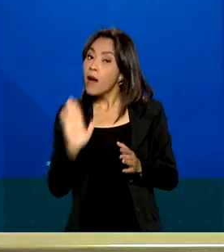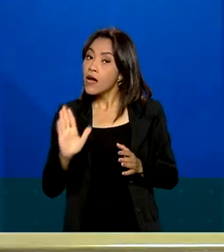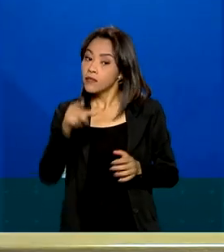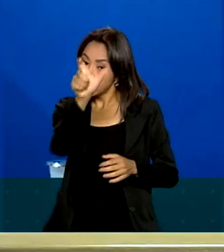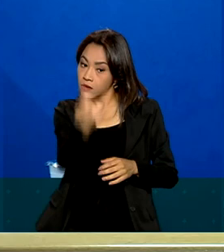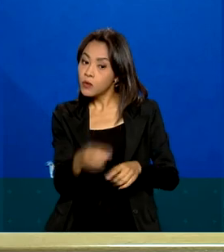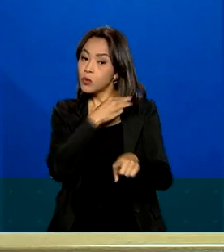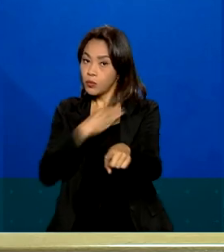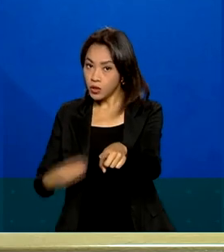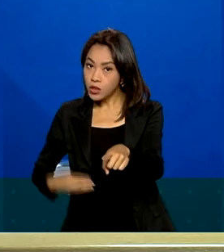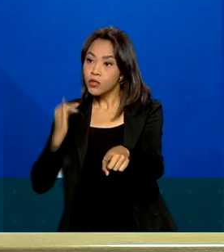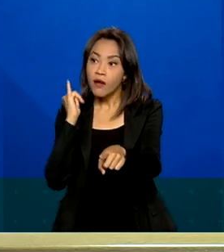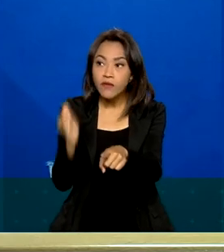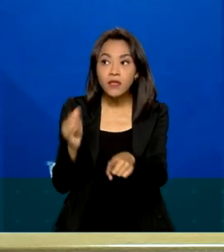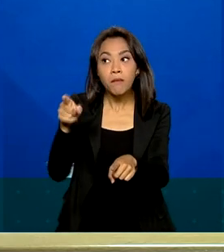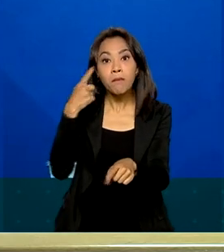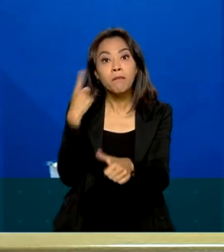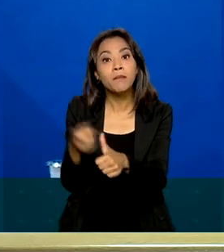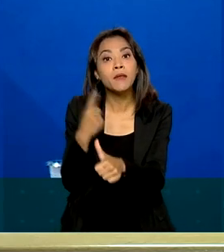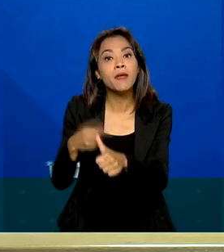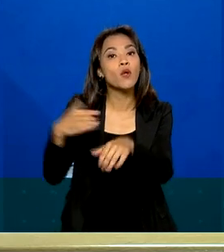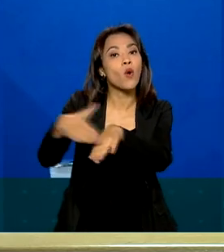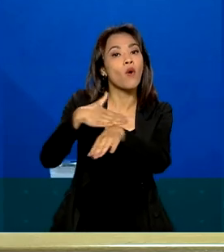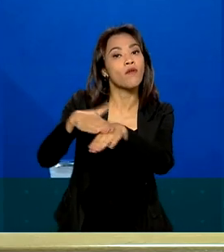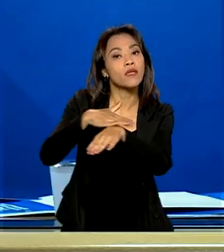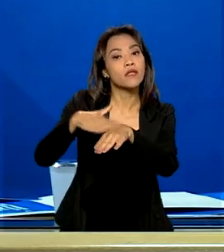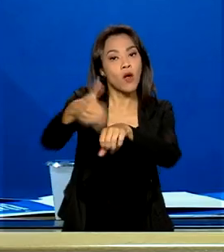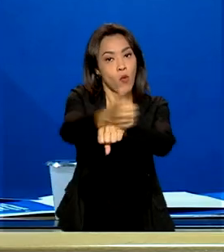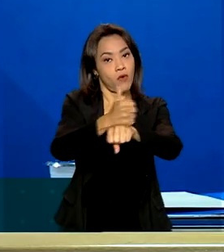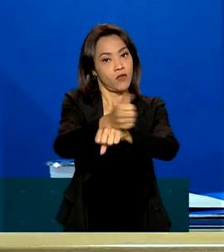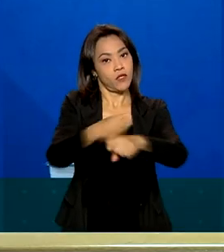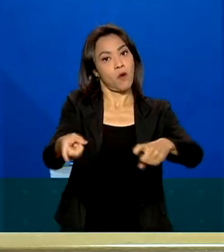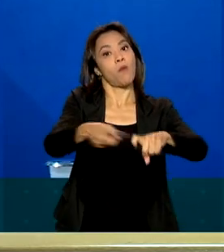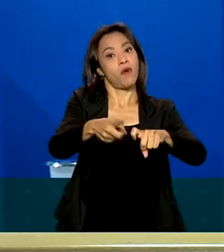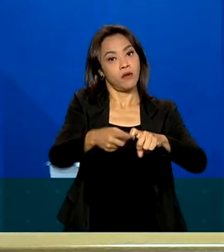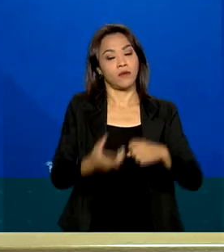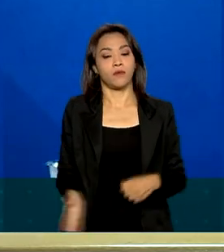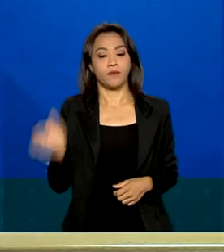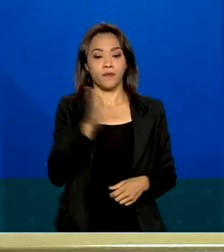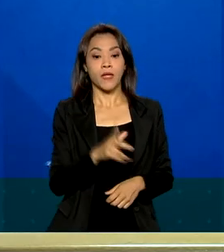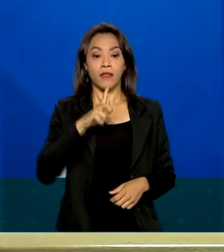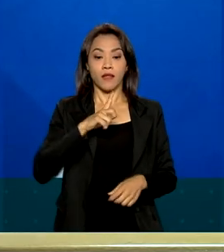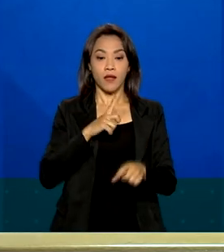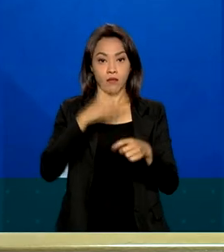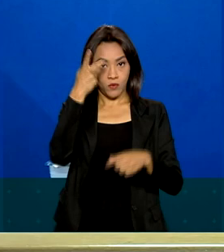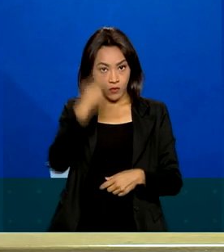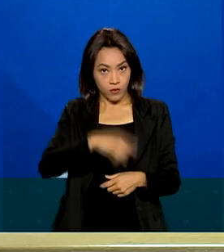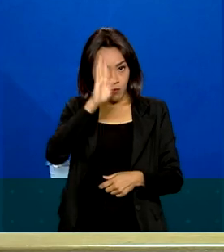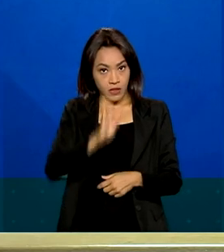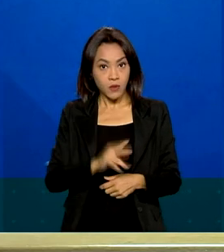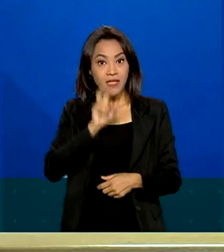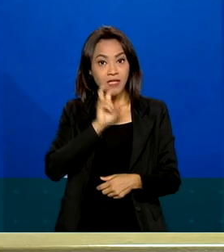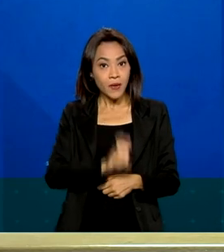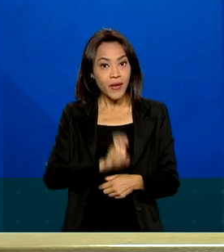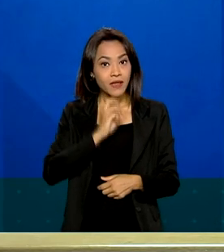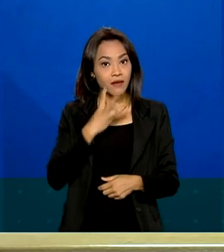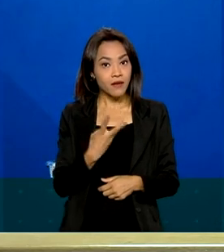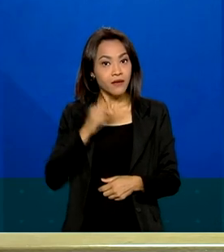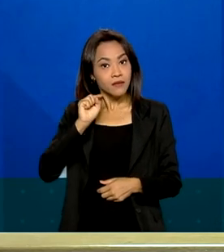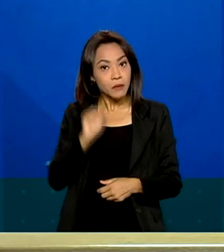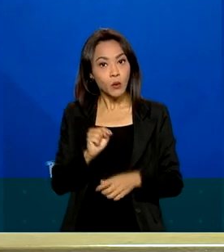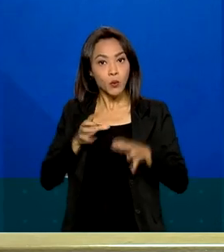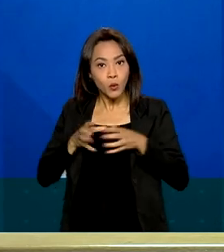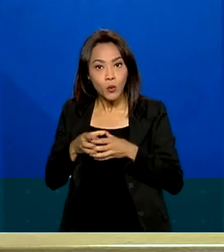consultem um profissional. Nós temos no Brasil 53 mil equipes de saúde da família,